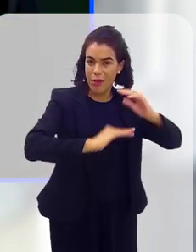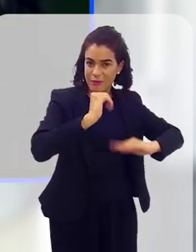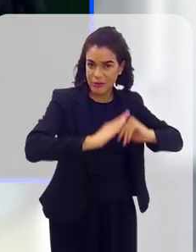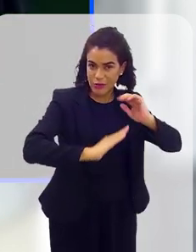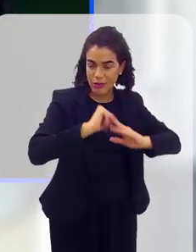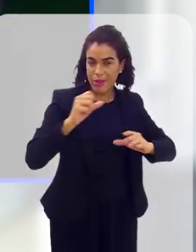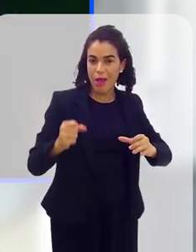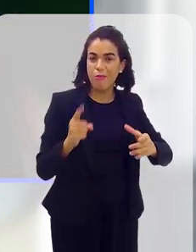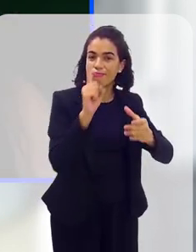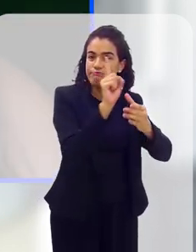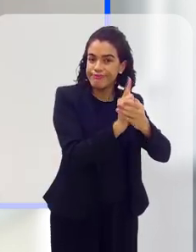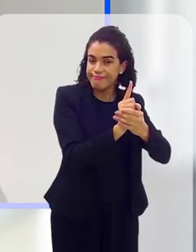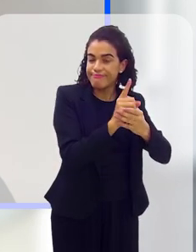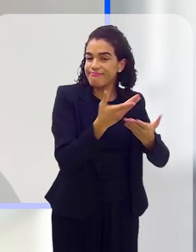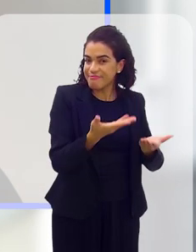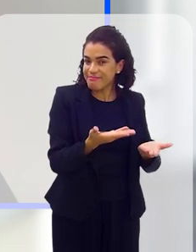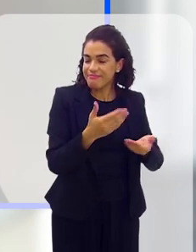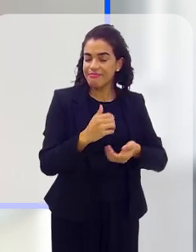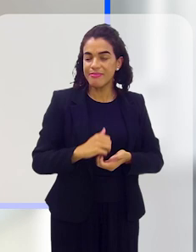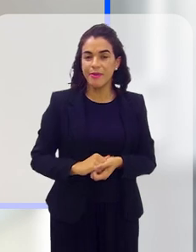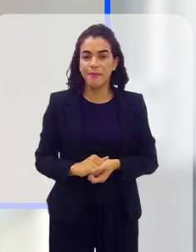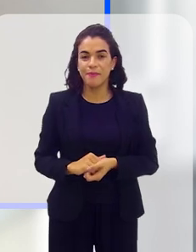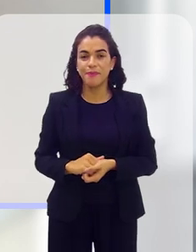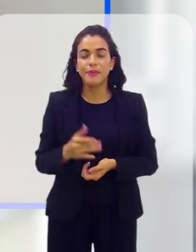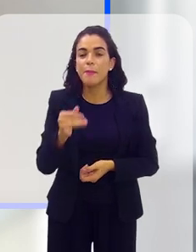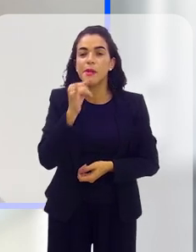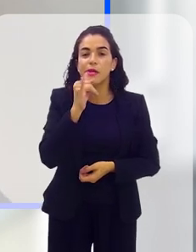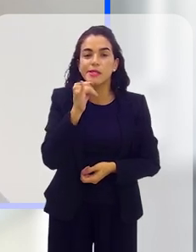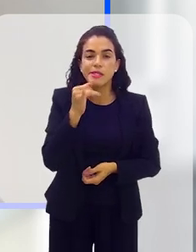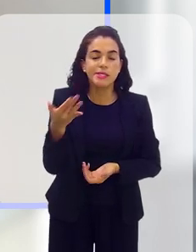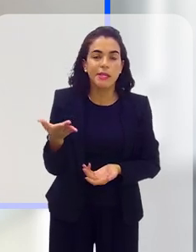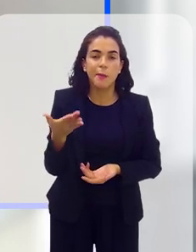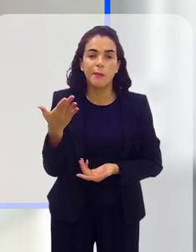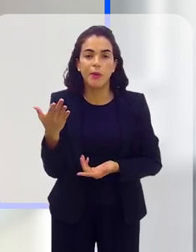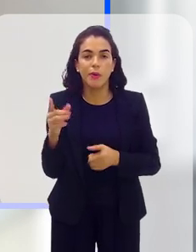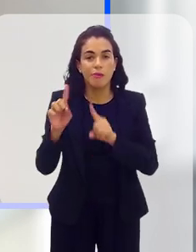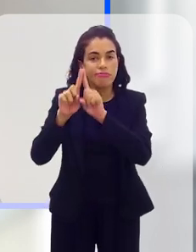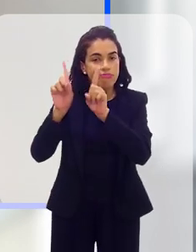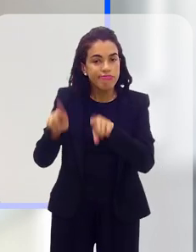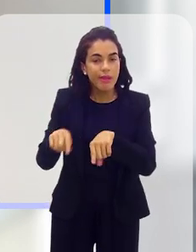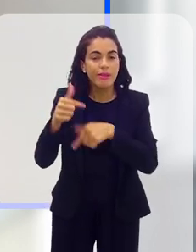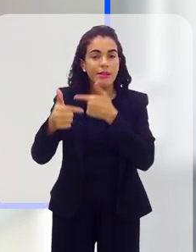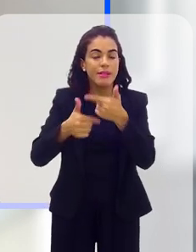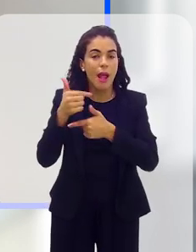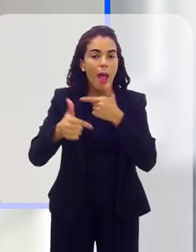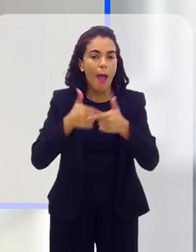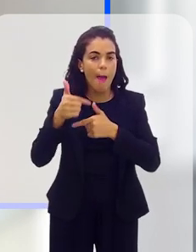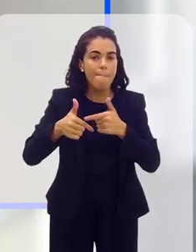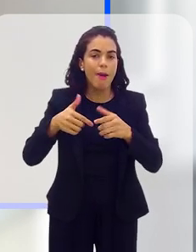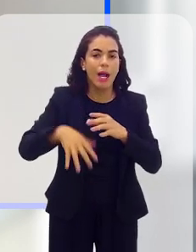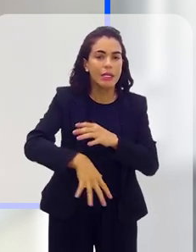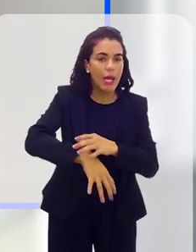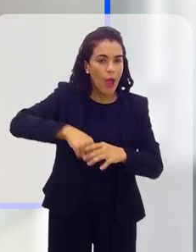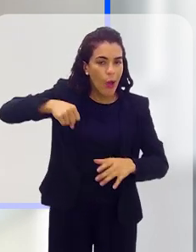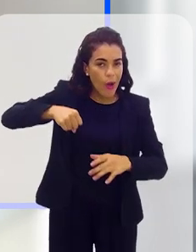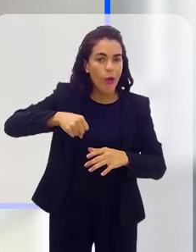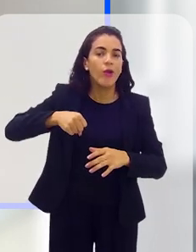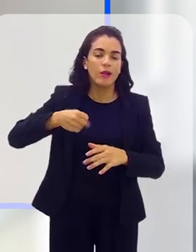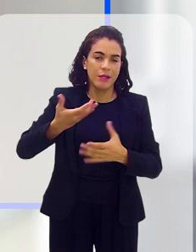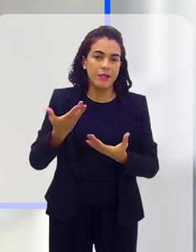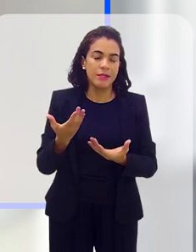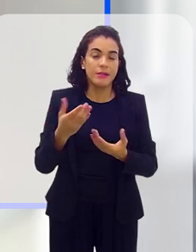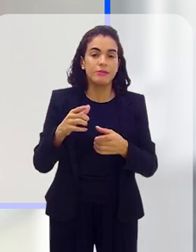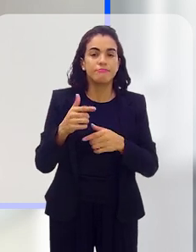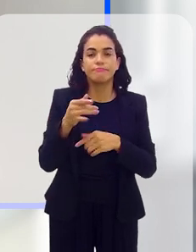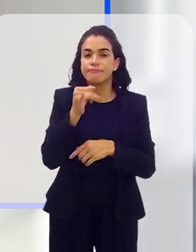aquela categoria em que ele está inserido, né, então, vamos supor que ele seja, trabalhe na colheita, né,